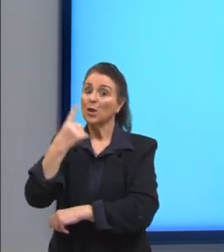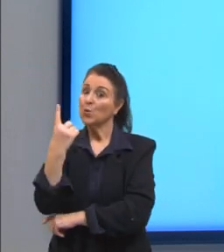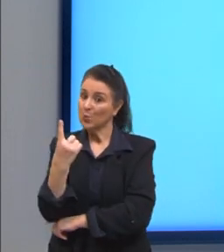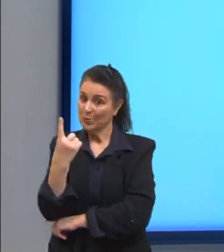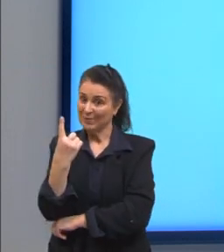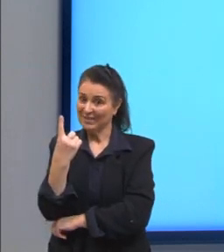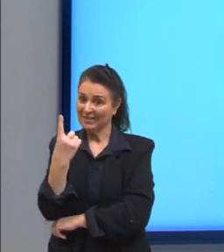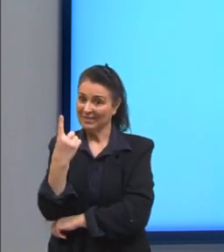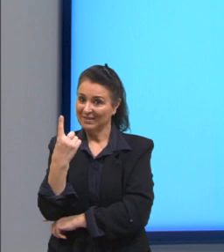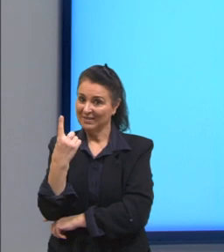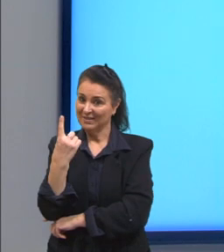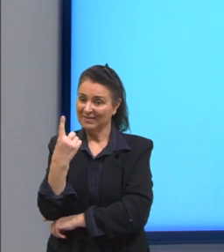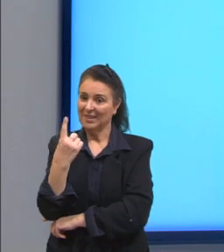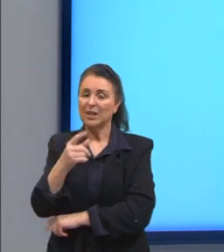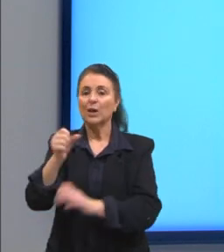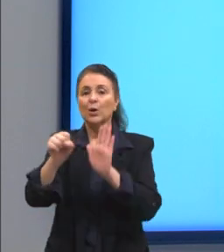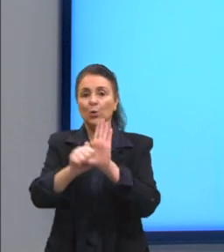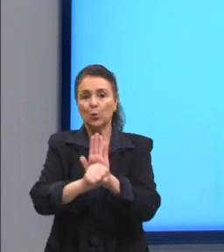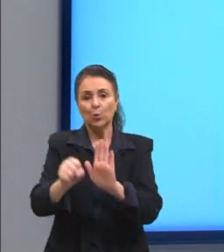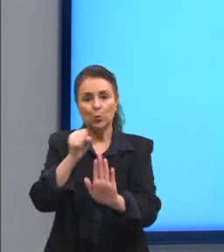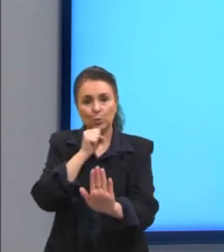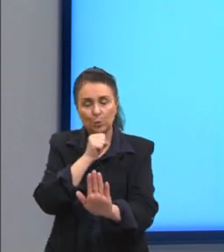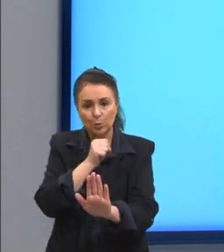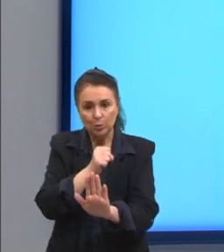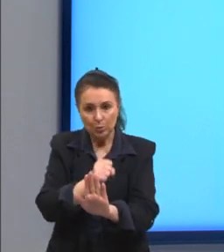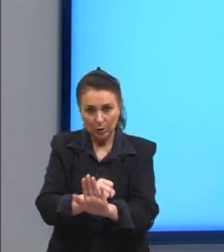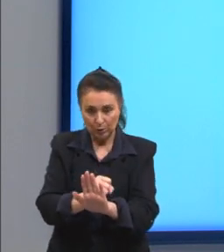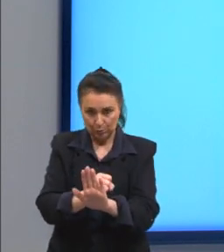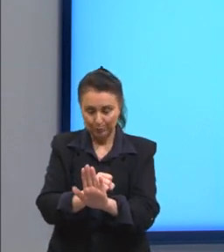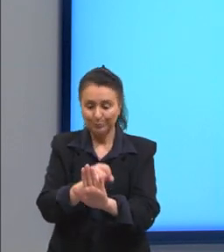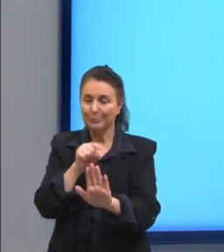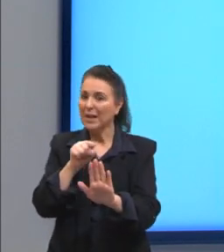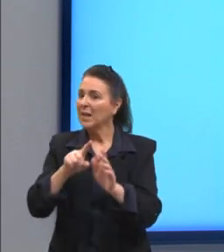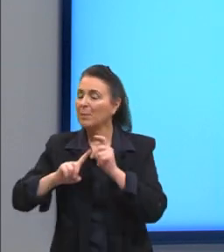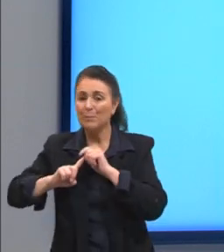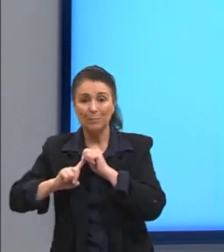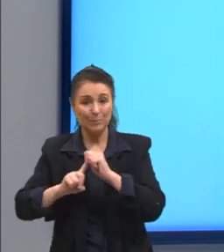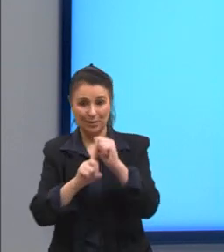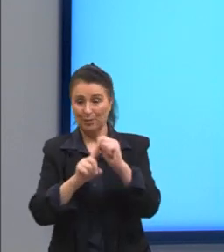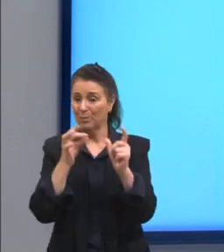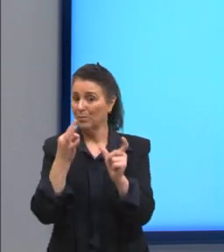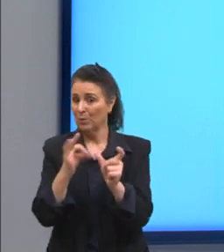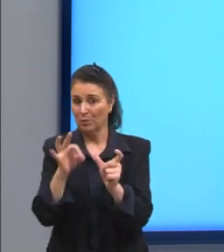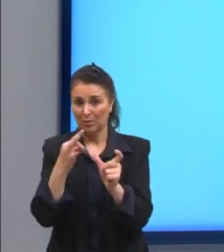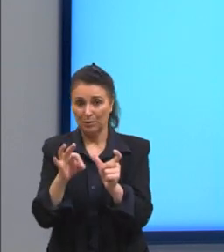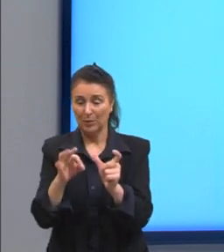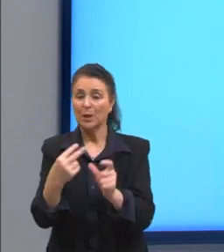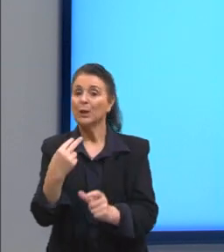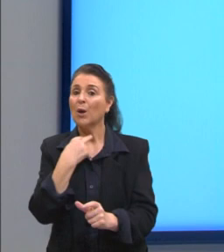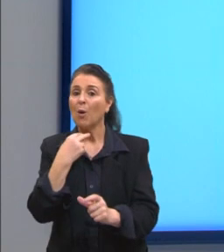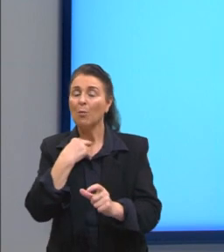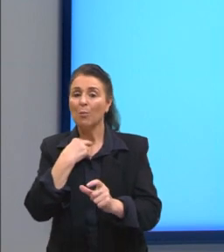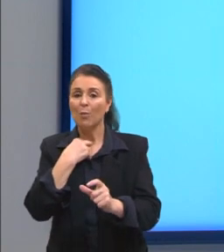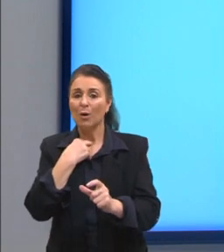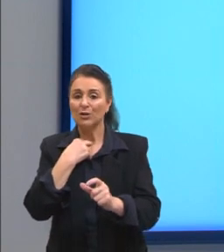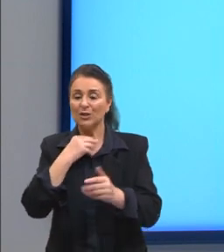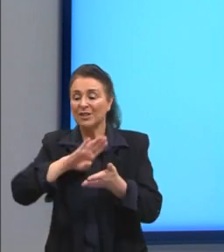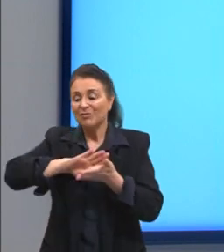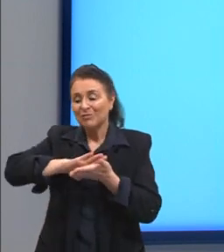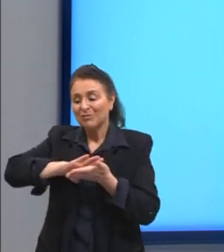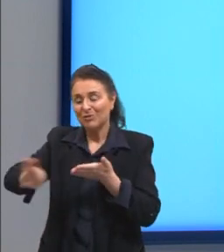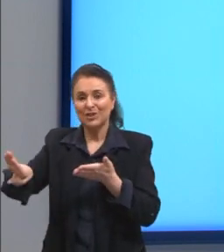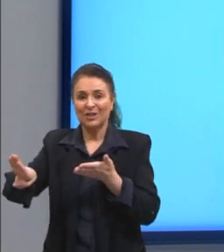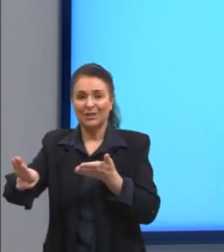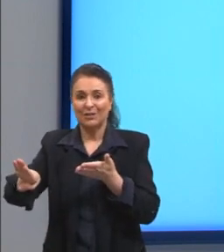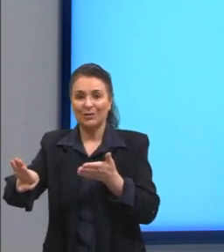Então, o sujeito, por ser termo essencial da oração, ele não pode ser retirado da